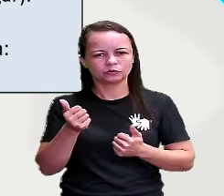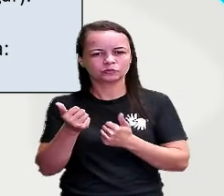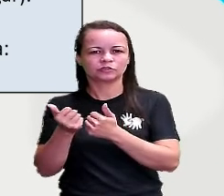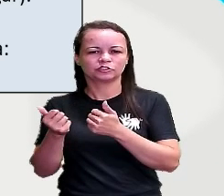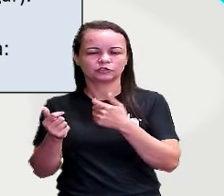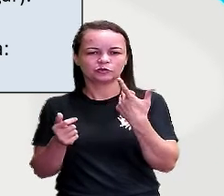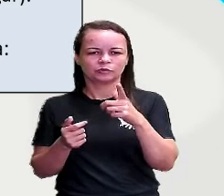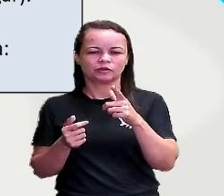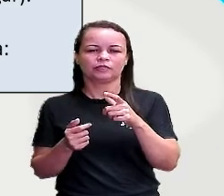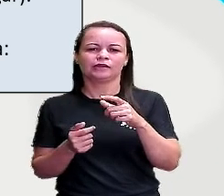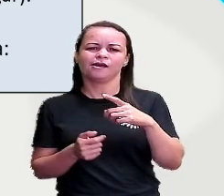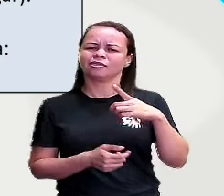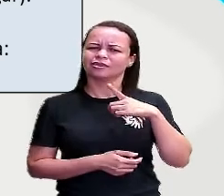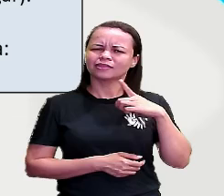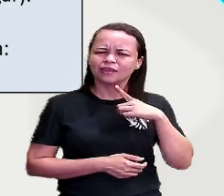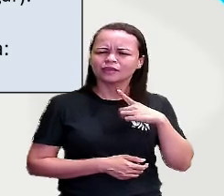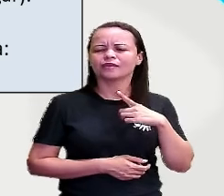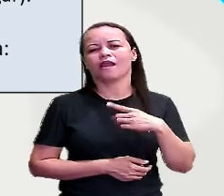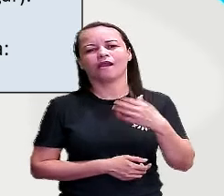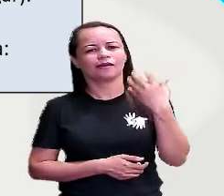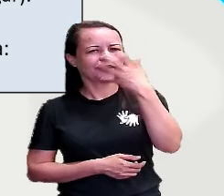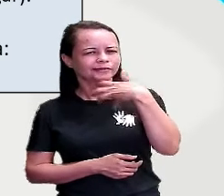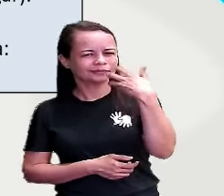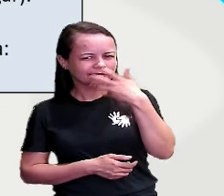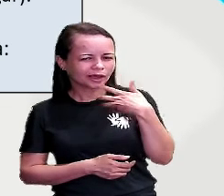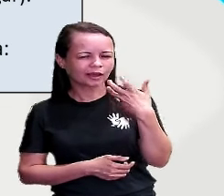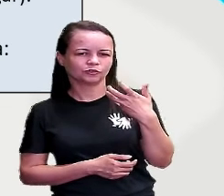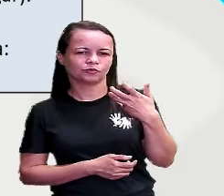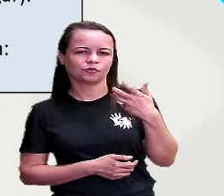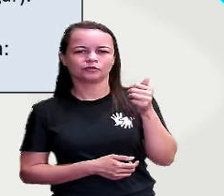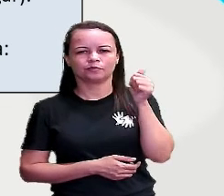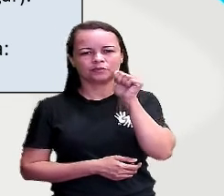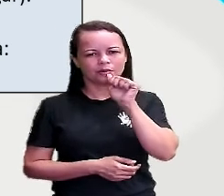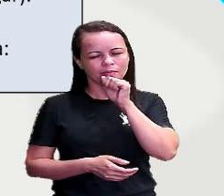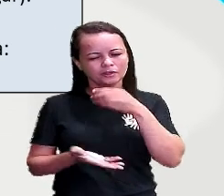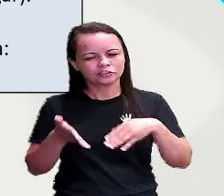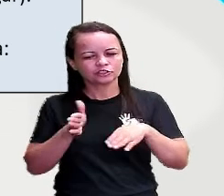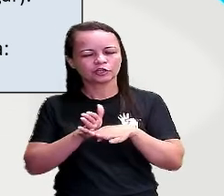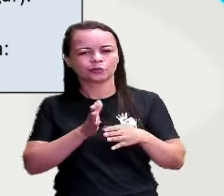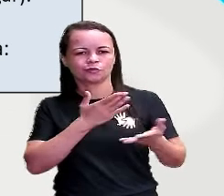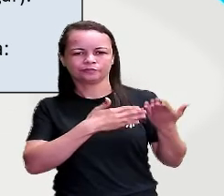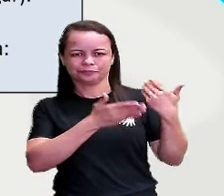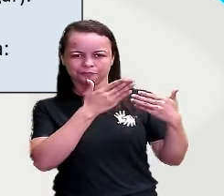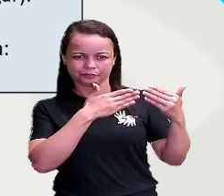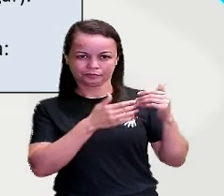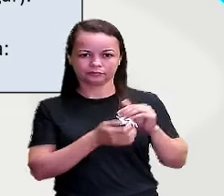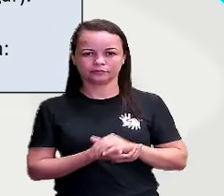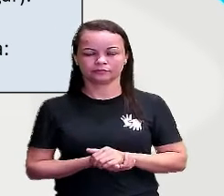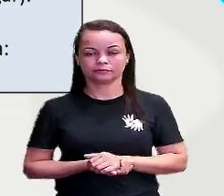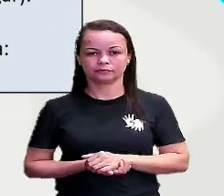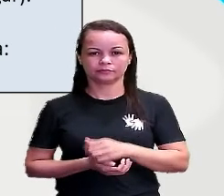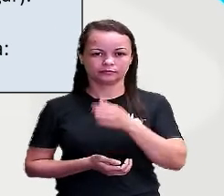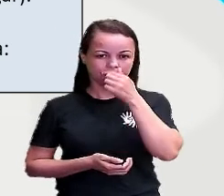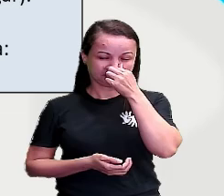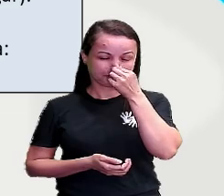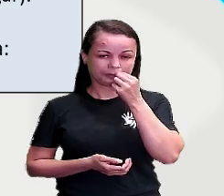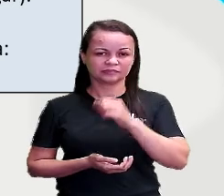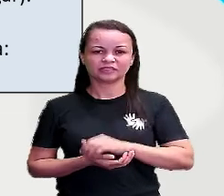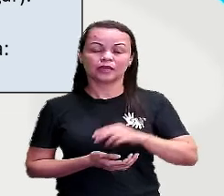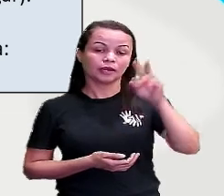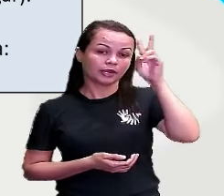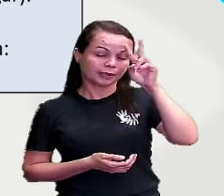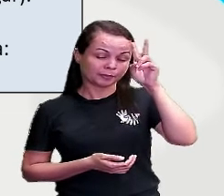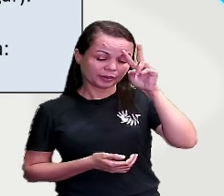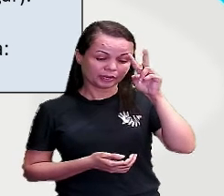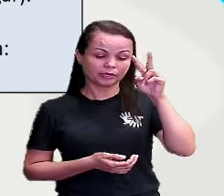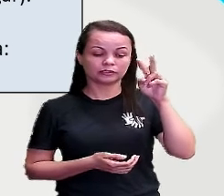cantado. Então, eu tinha cantado quando a minha mãe chegou. Então, só relembrando um pouco aí. Então, pretérito